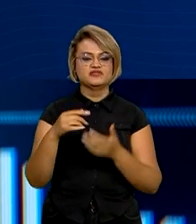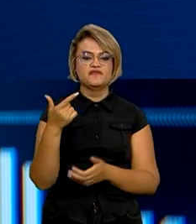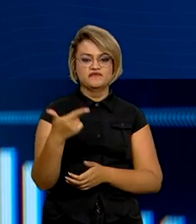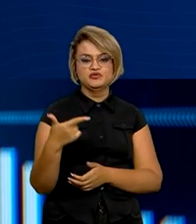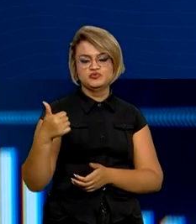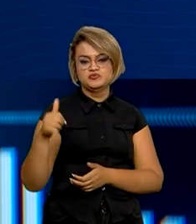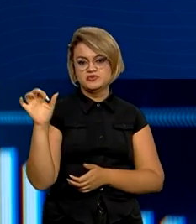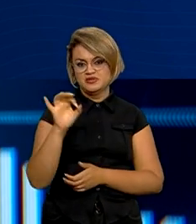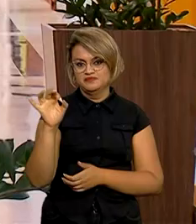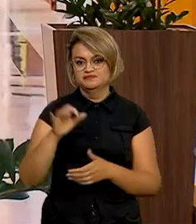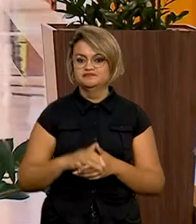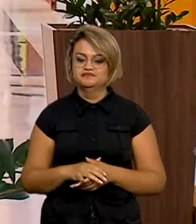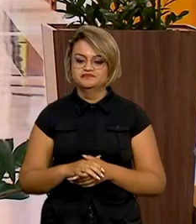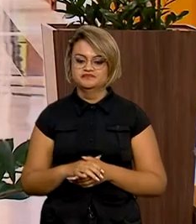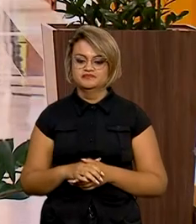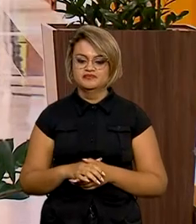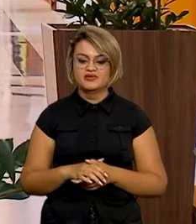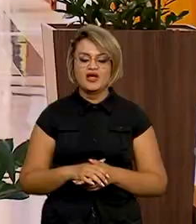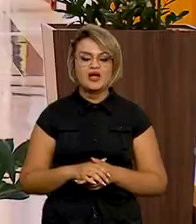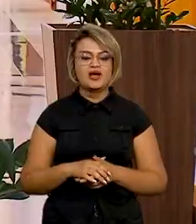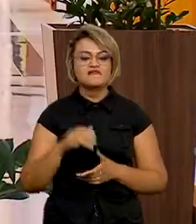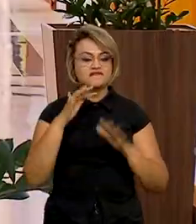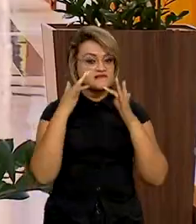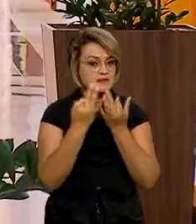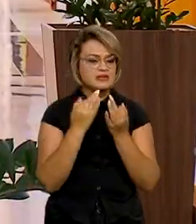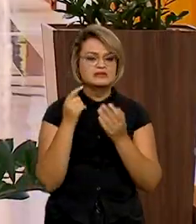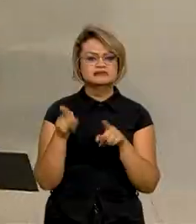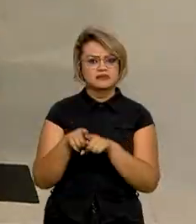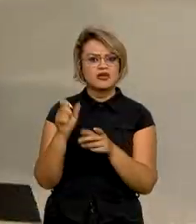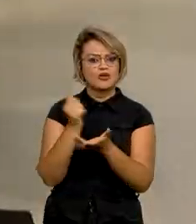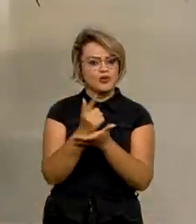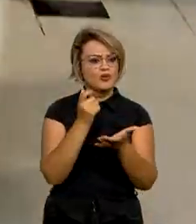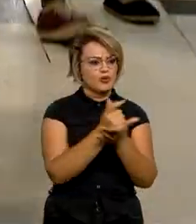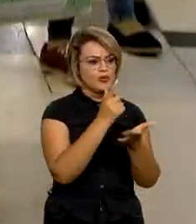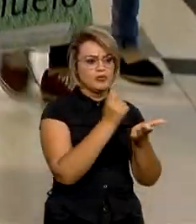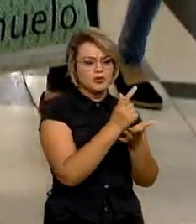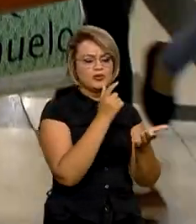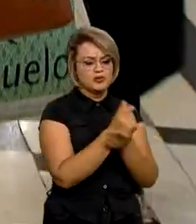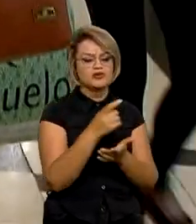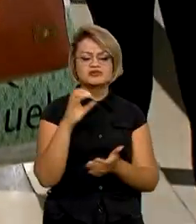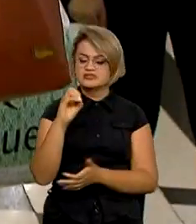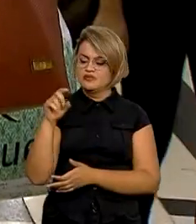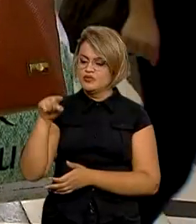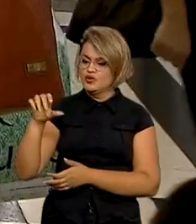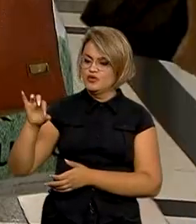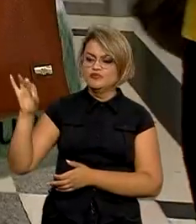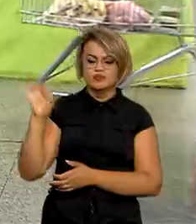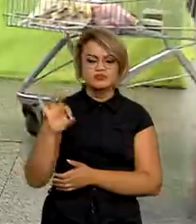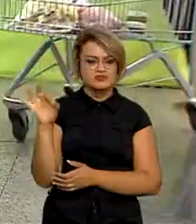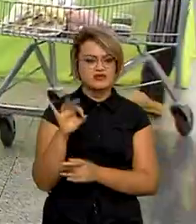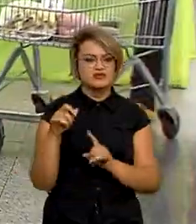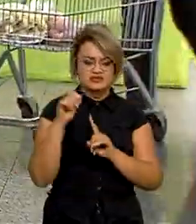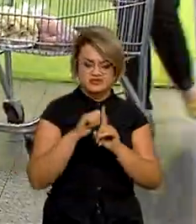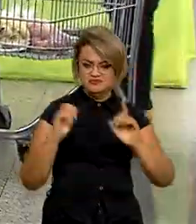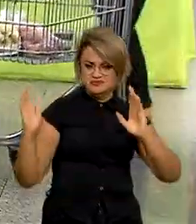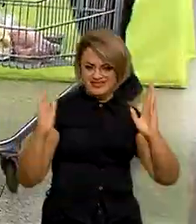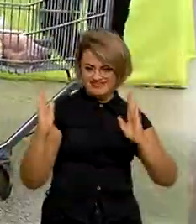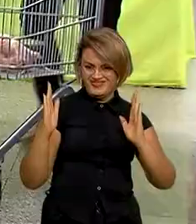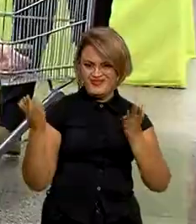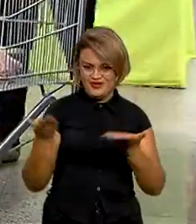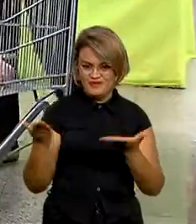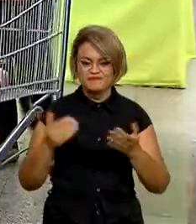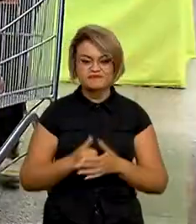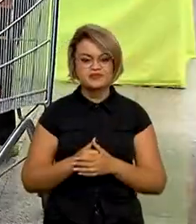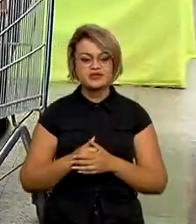21%. O consumo das famílias também avançou 0,9% no segundo trimestre de 2023,